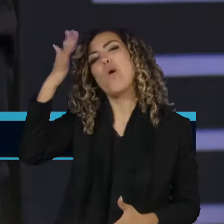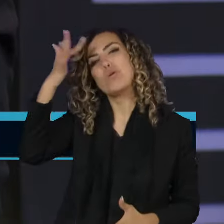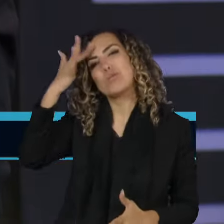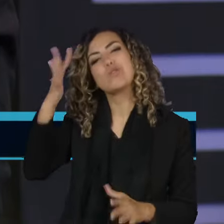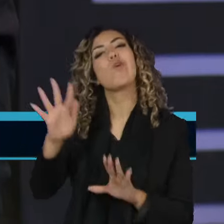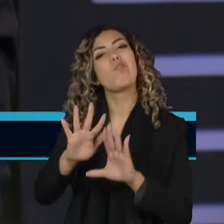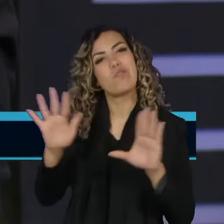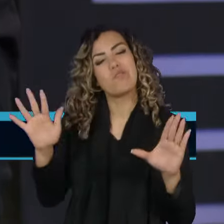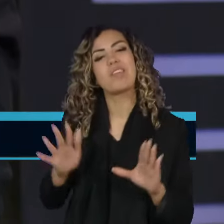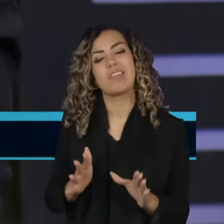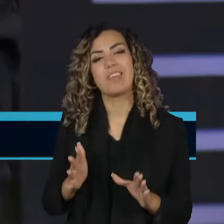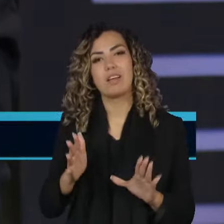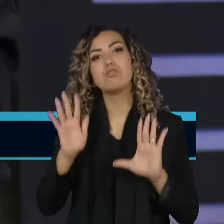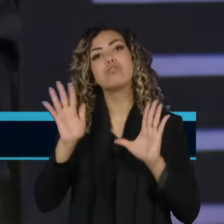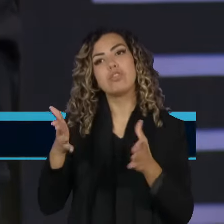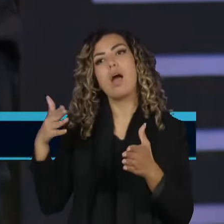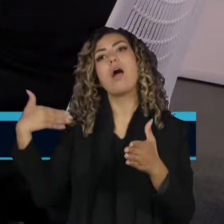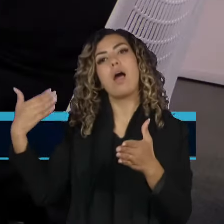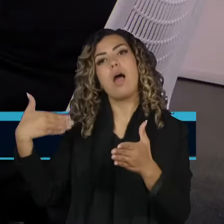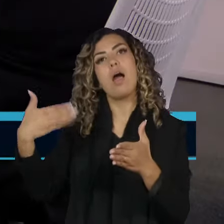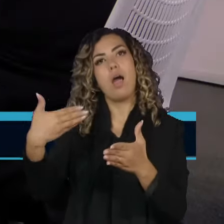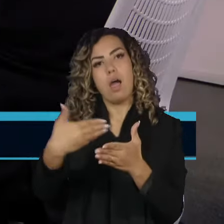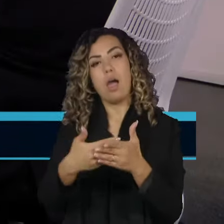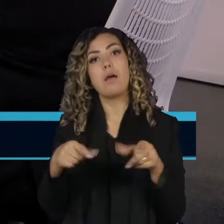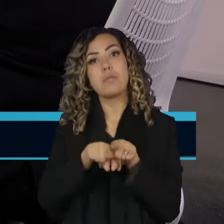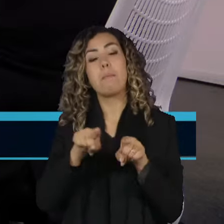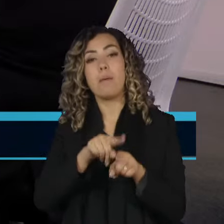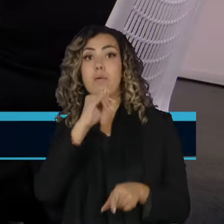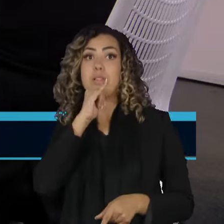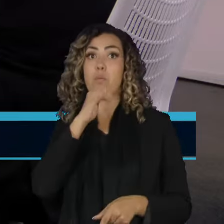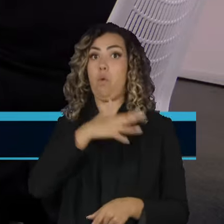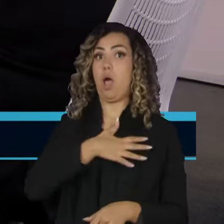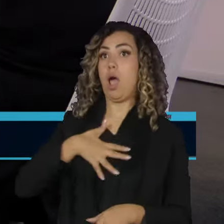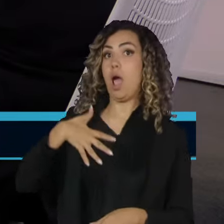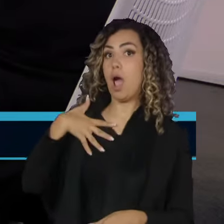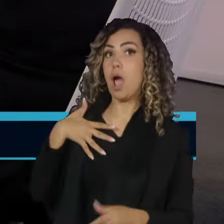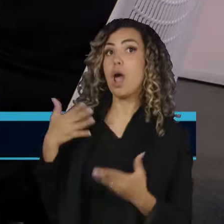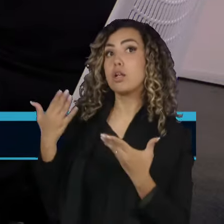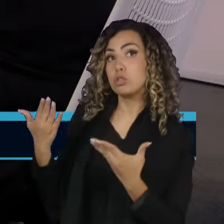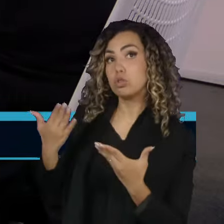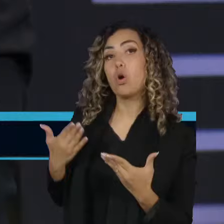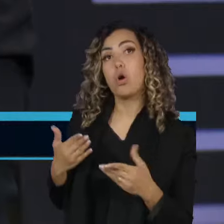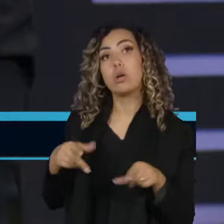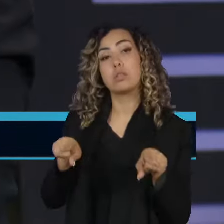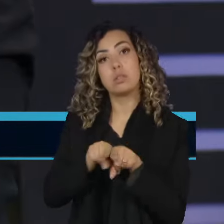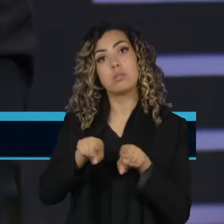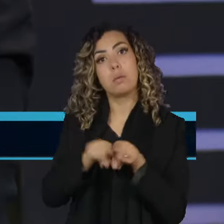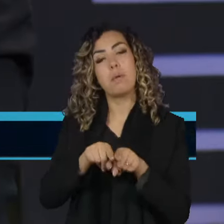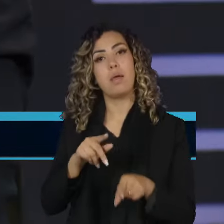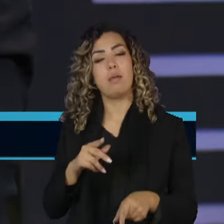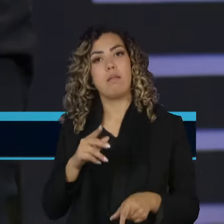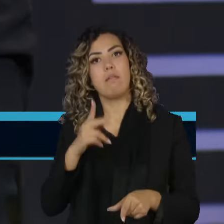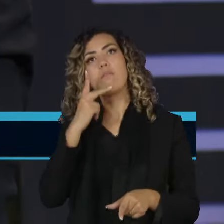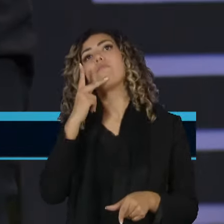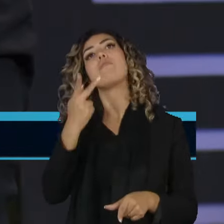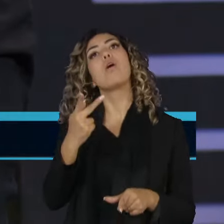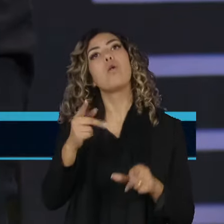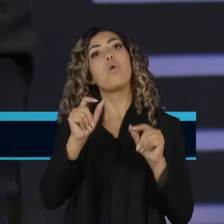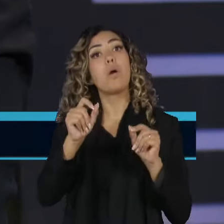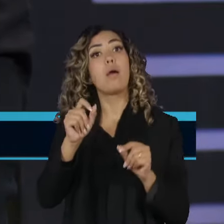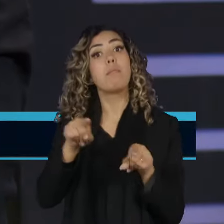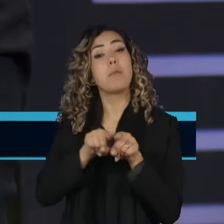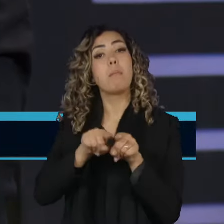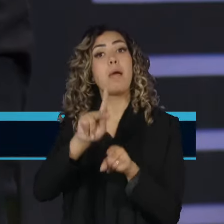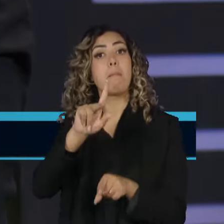trouxe em vários momentos o elogio ao riso, como o caso de Aristóteles, ou Sênica, ou Cícero, e também a reprovação ao riso, como o Platão,